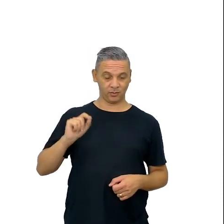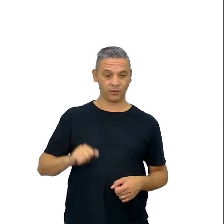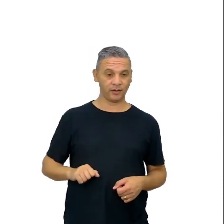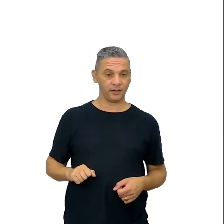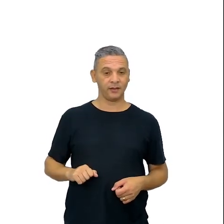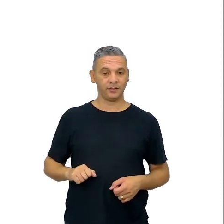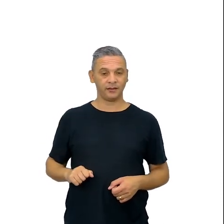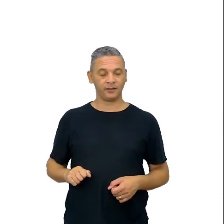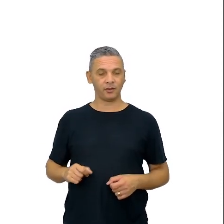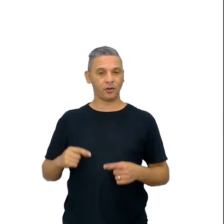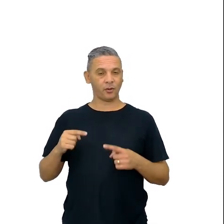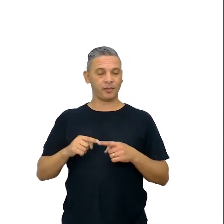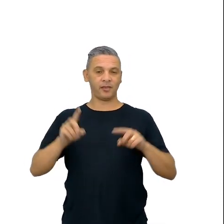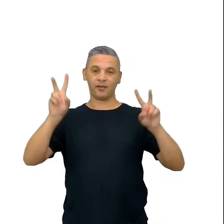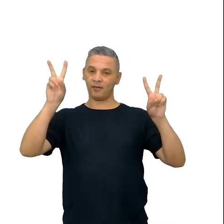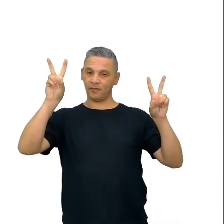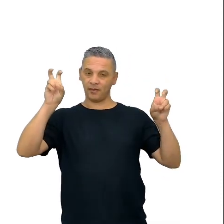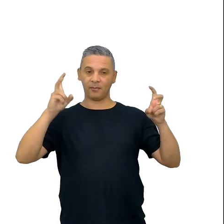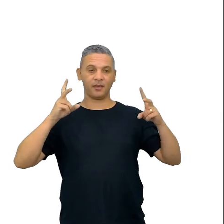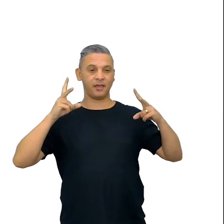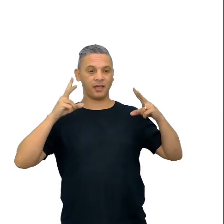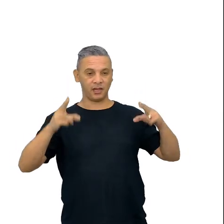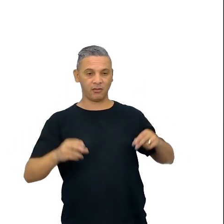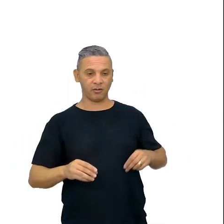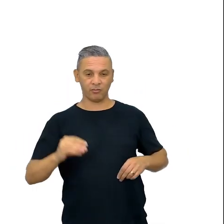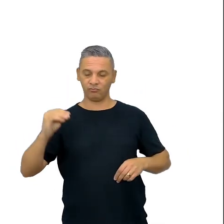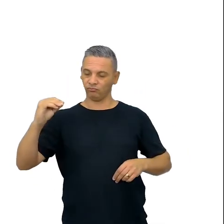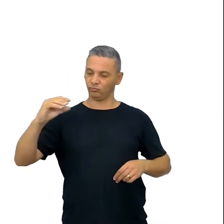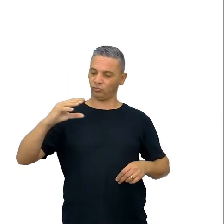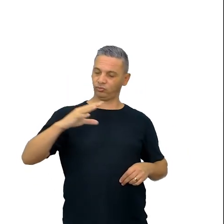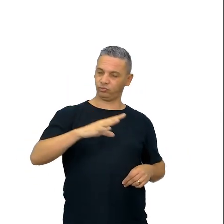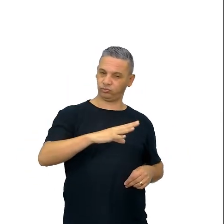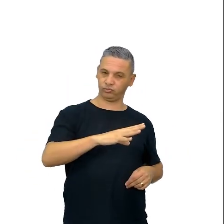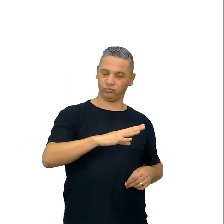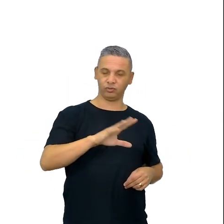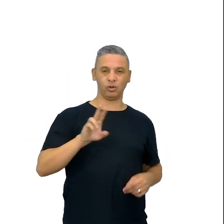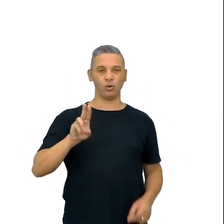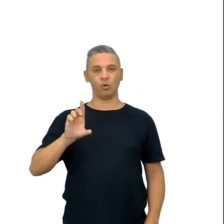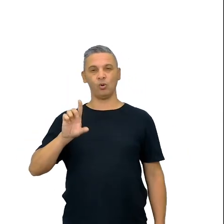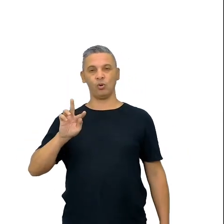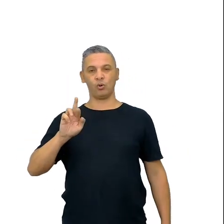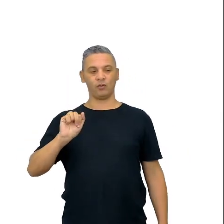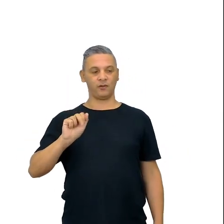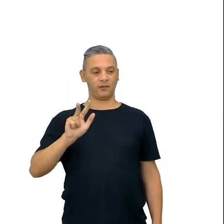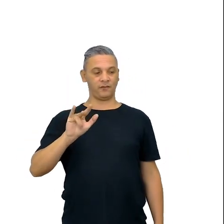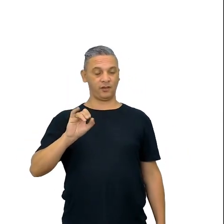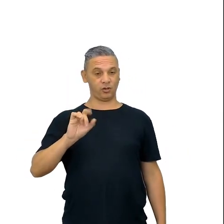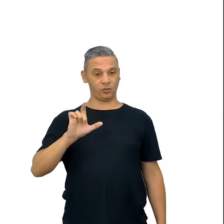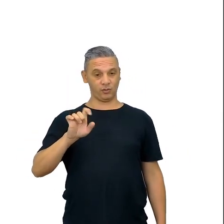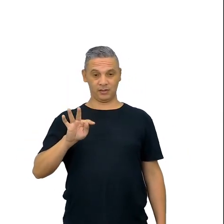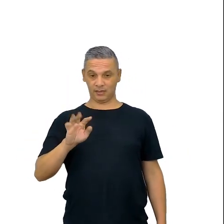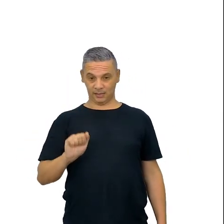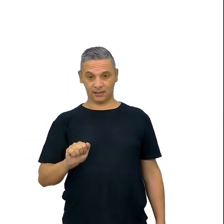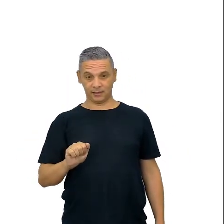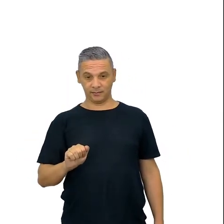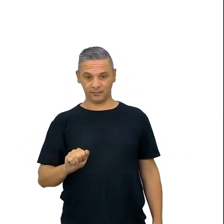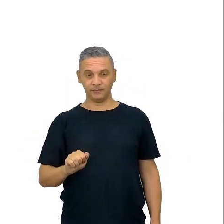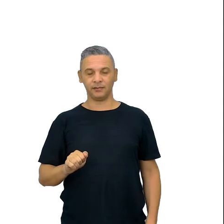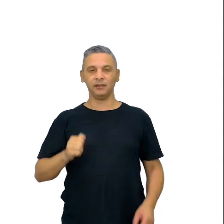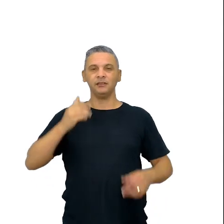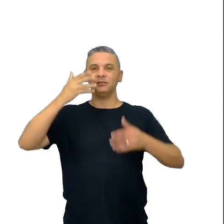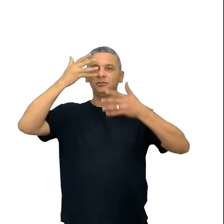tá dentro do tema exatamente a radiação ultravioleta e as lentes fotocrômicas. Então,